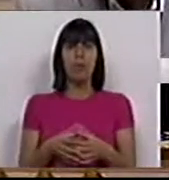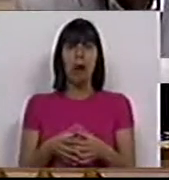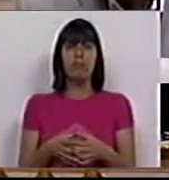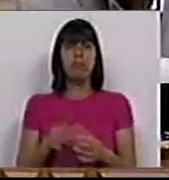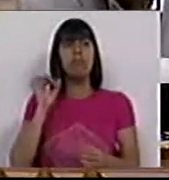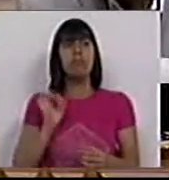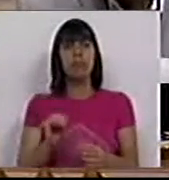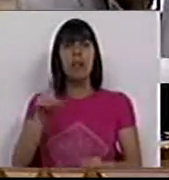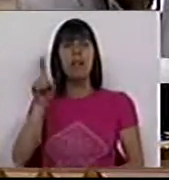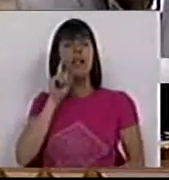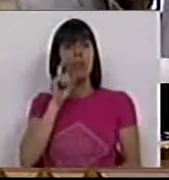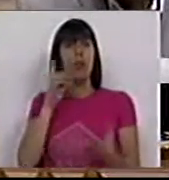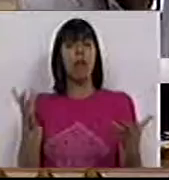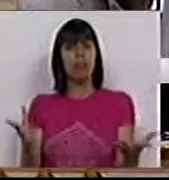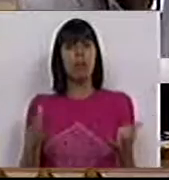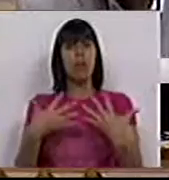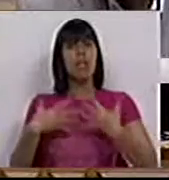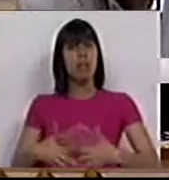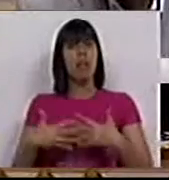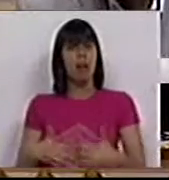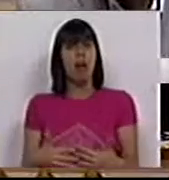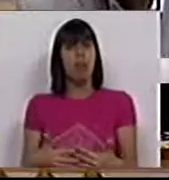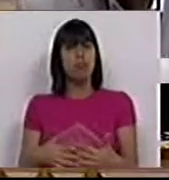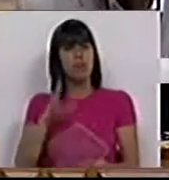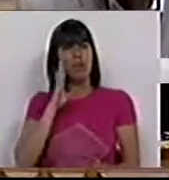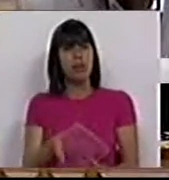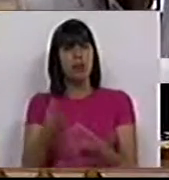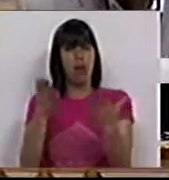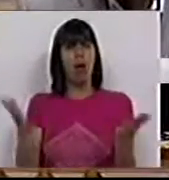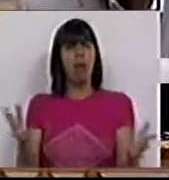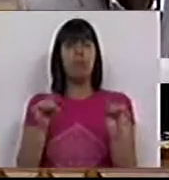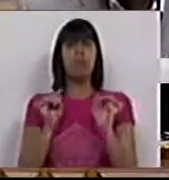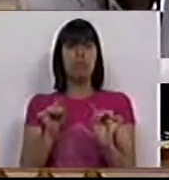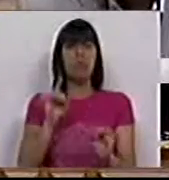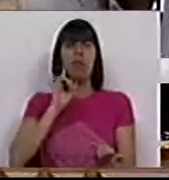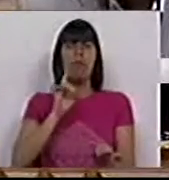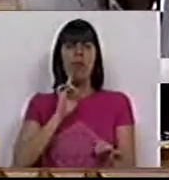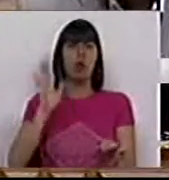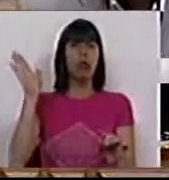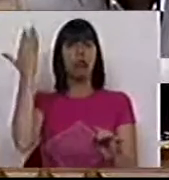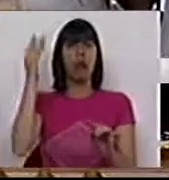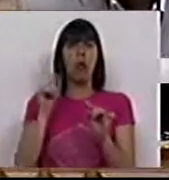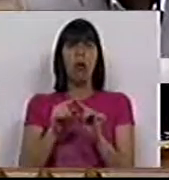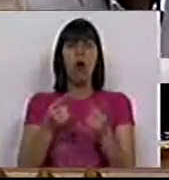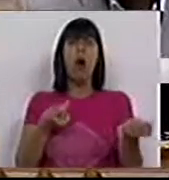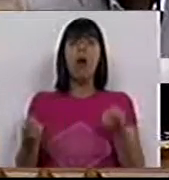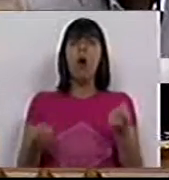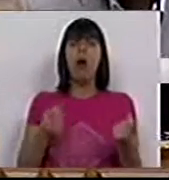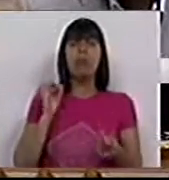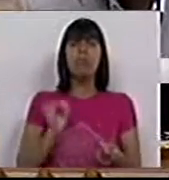é defendida pelos sindicatos, sabe bem que esse é o valor maior da